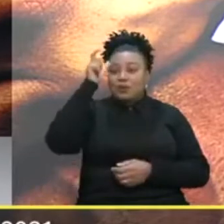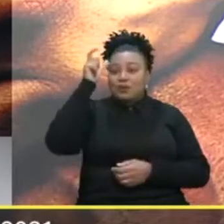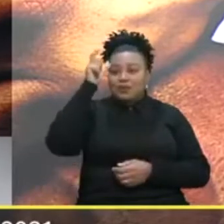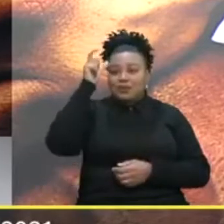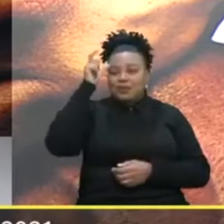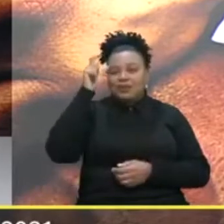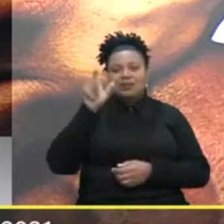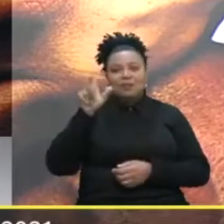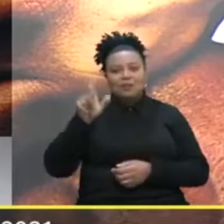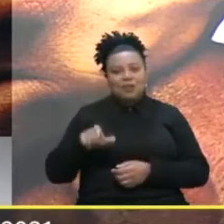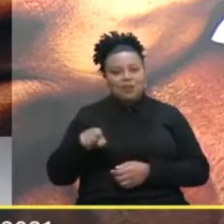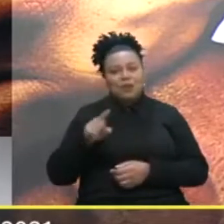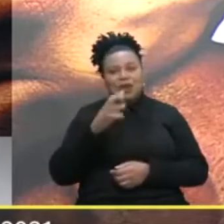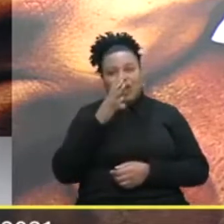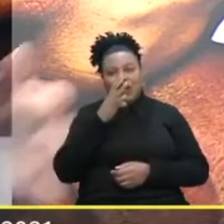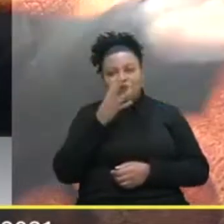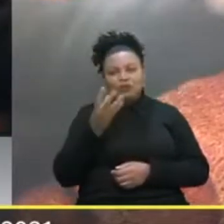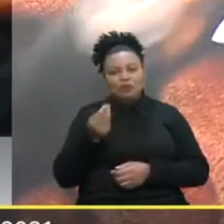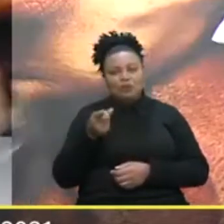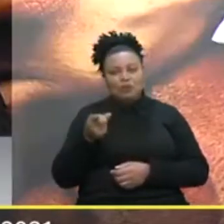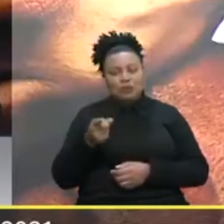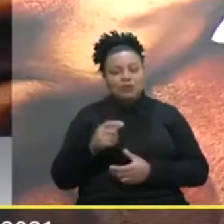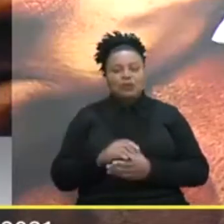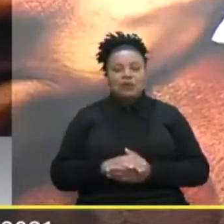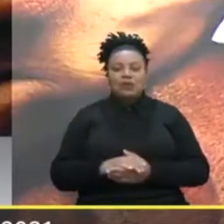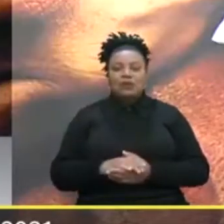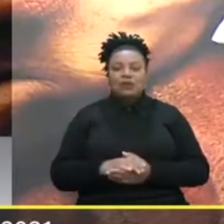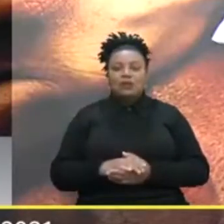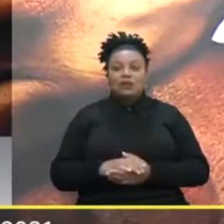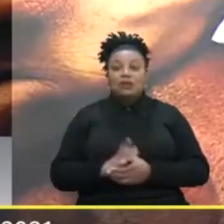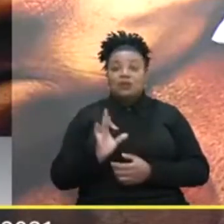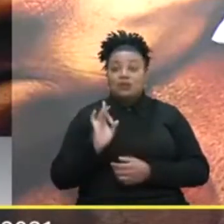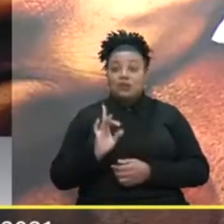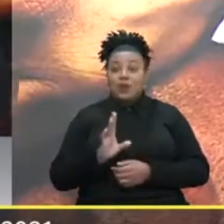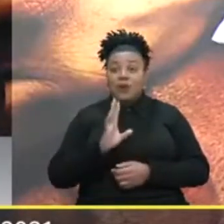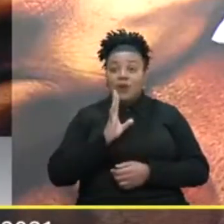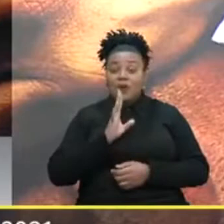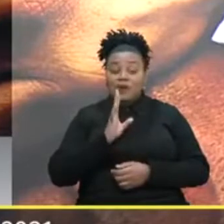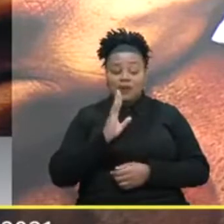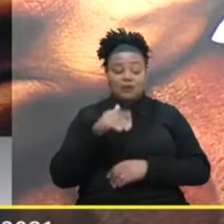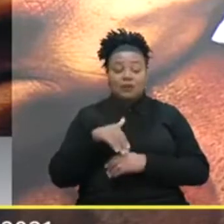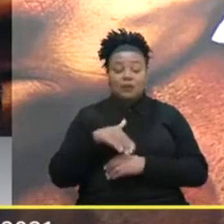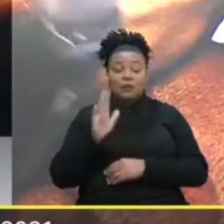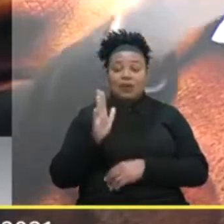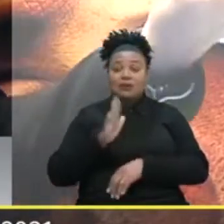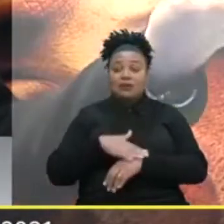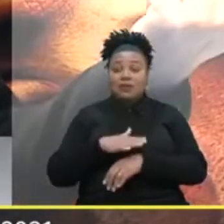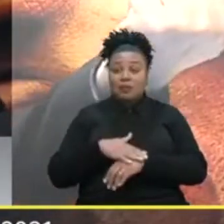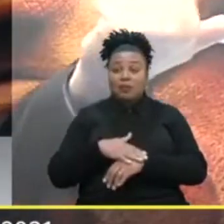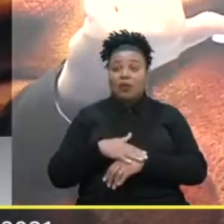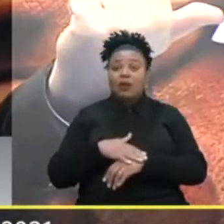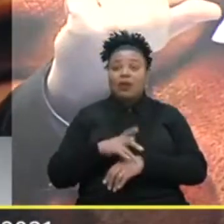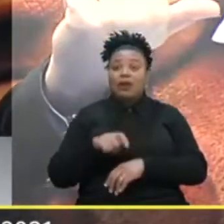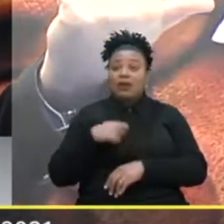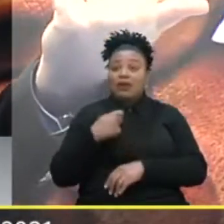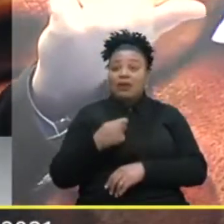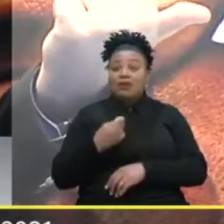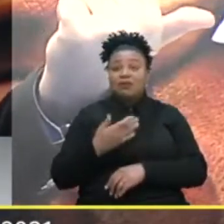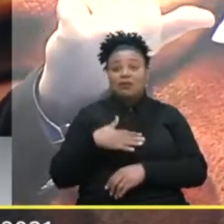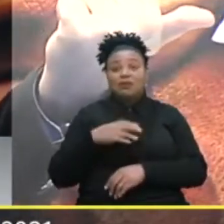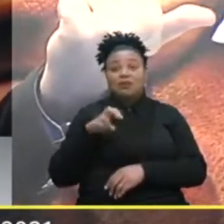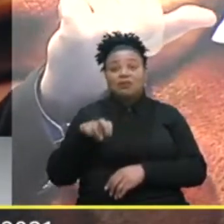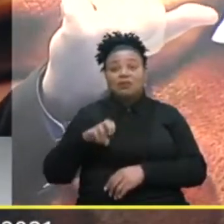Que bom Pessoa que eu admiro demais E só conheço Há mais tempo Do que o Eduardo Que está do meu lado